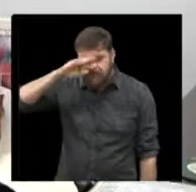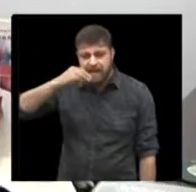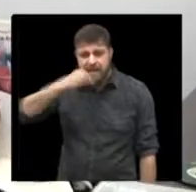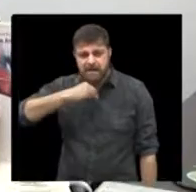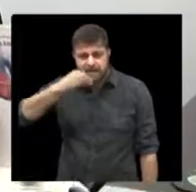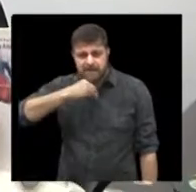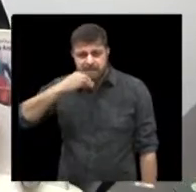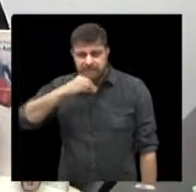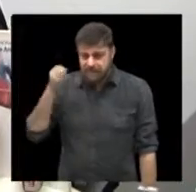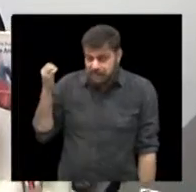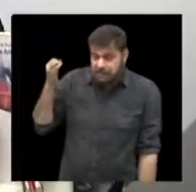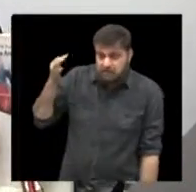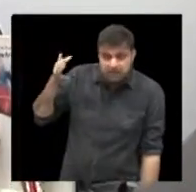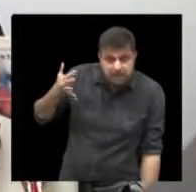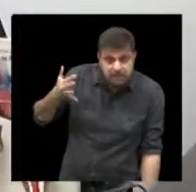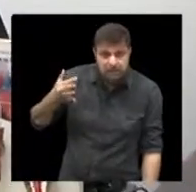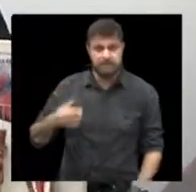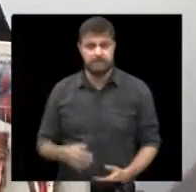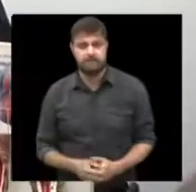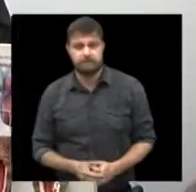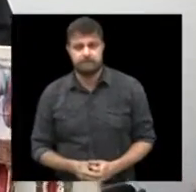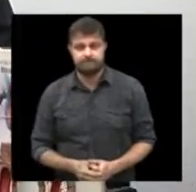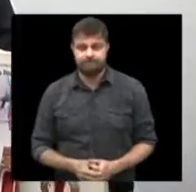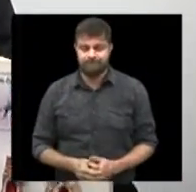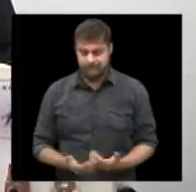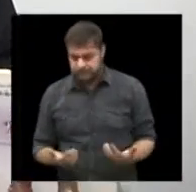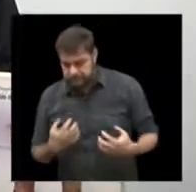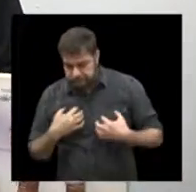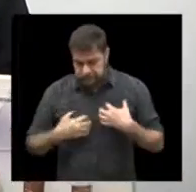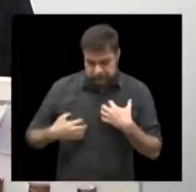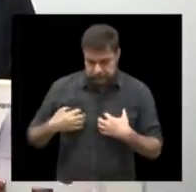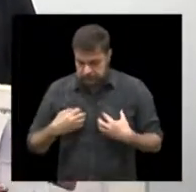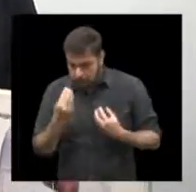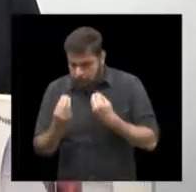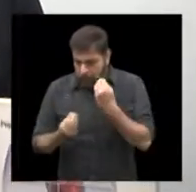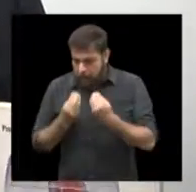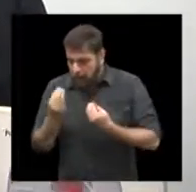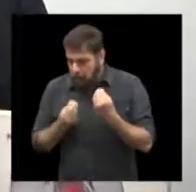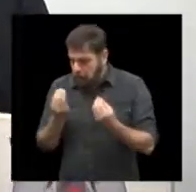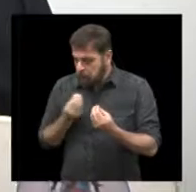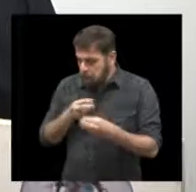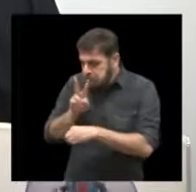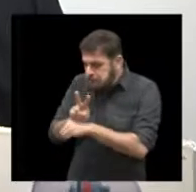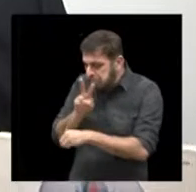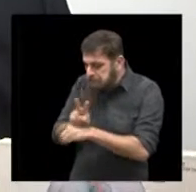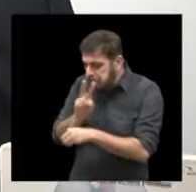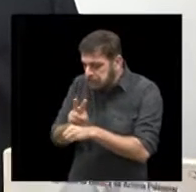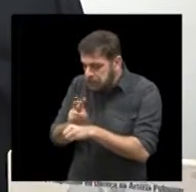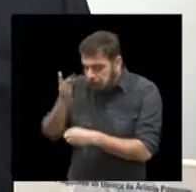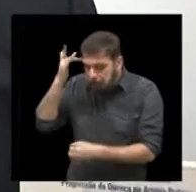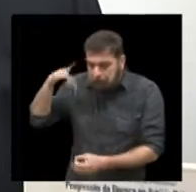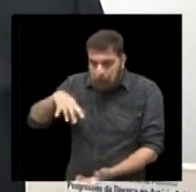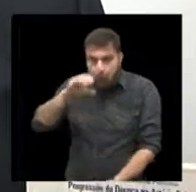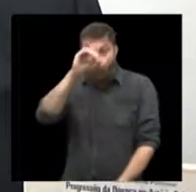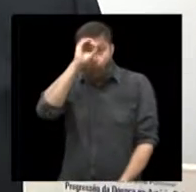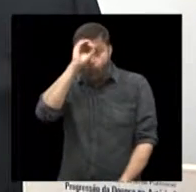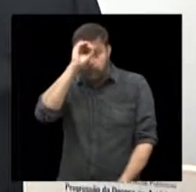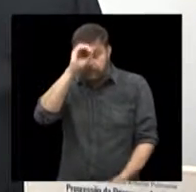pequena... É bem comum, Na madrugada. É bem comum, comum, e que você não sabe o que fazer. A primeira